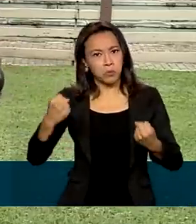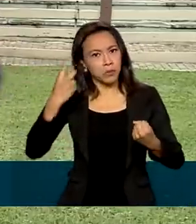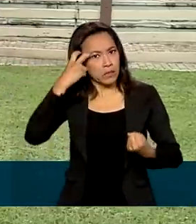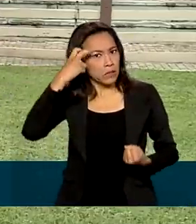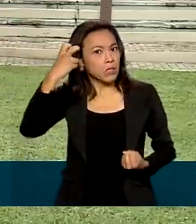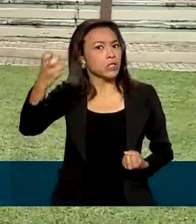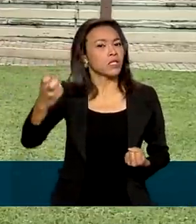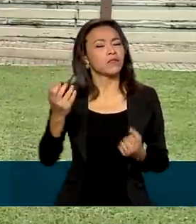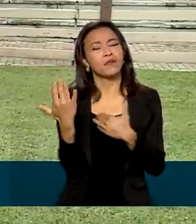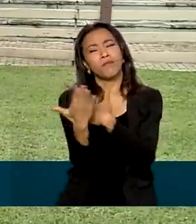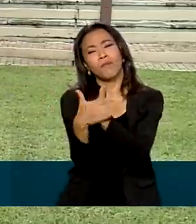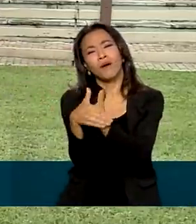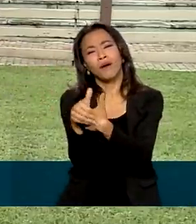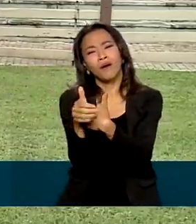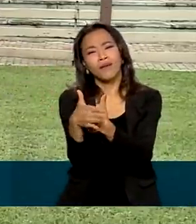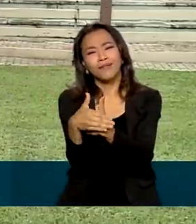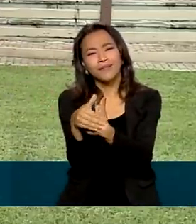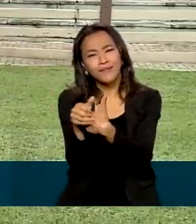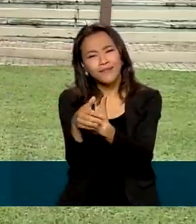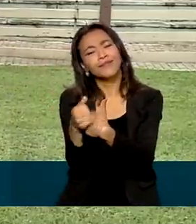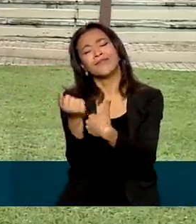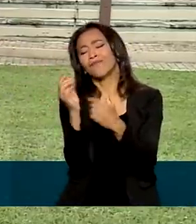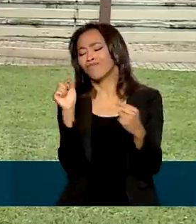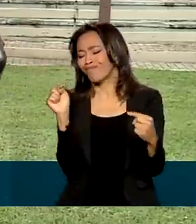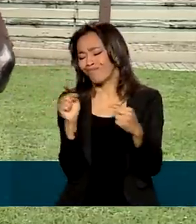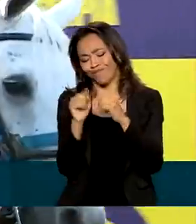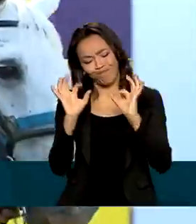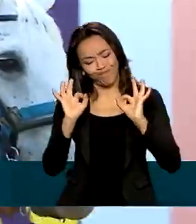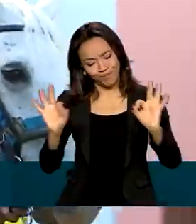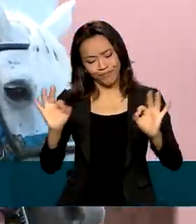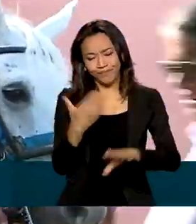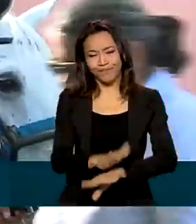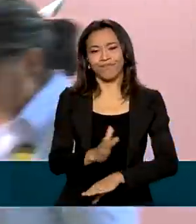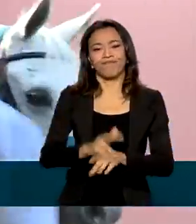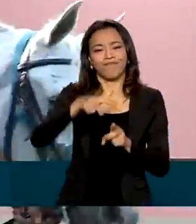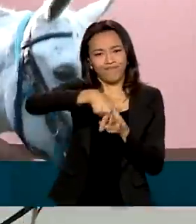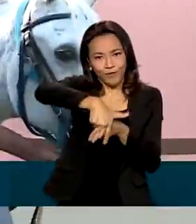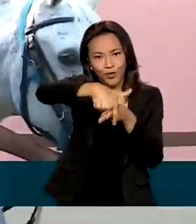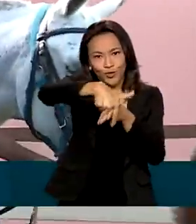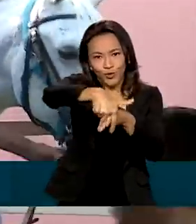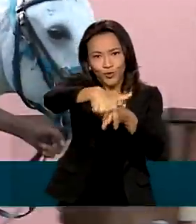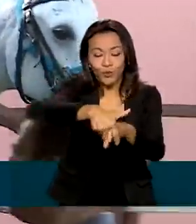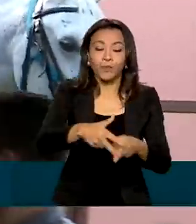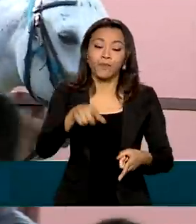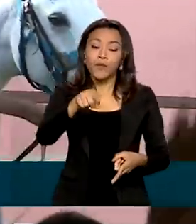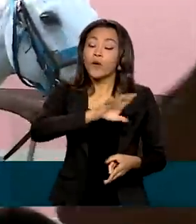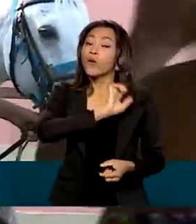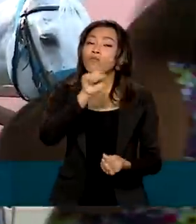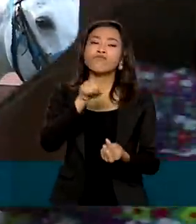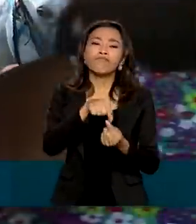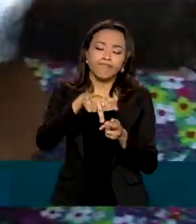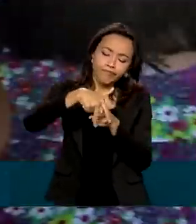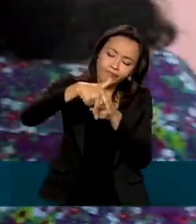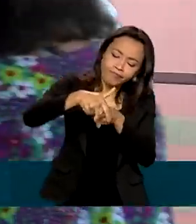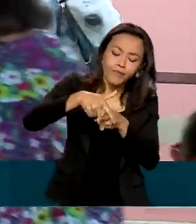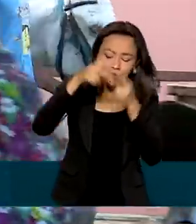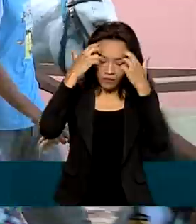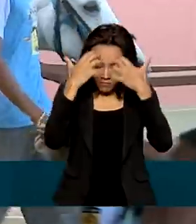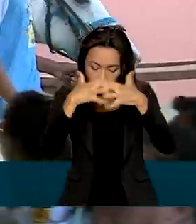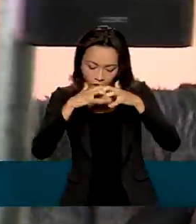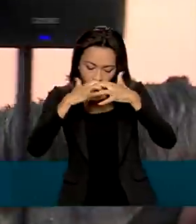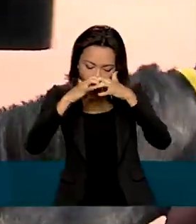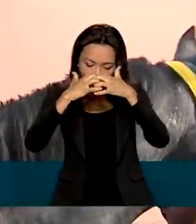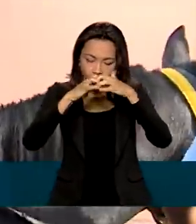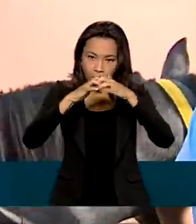inteligentes e dóceis, ideais para a ecoterapia. A terapia com cavalos estimula o desenvolvimento da mente e do